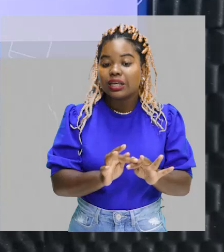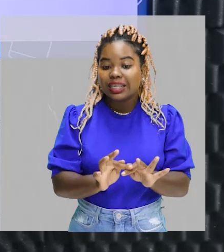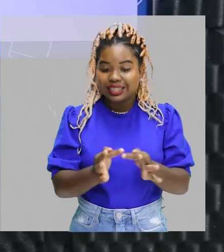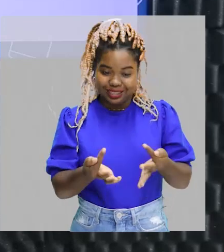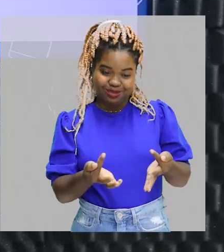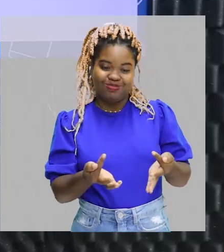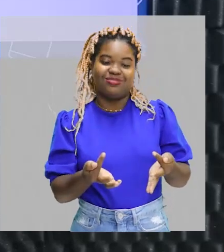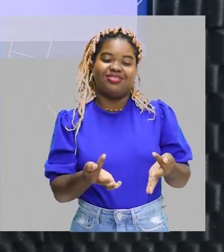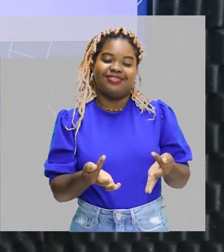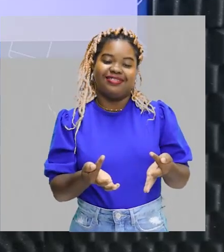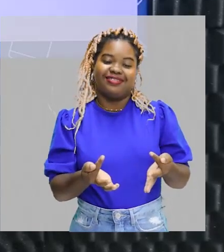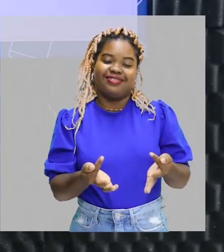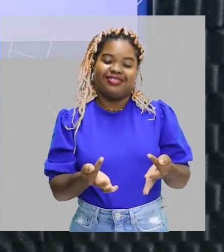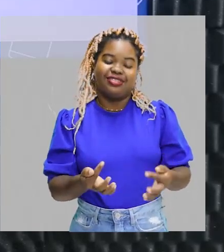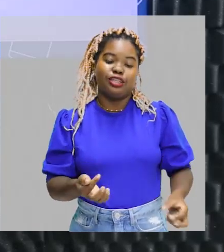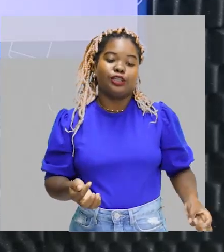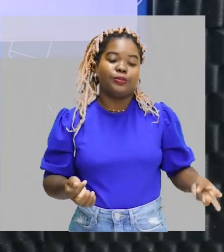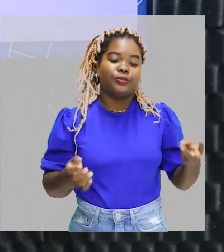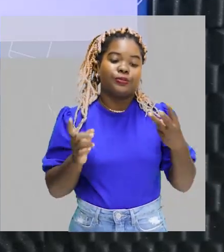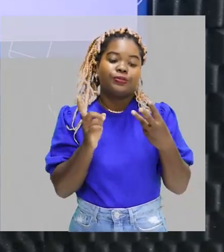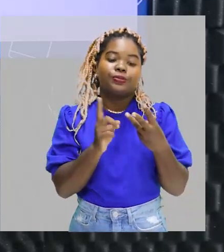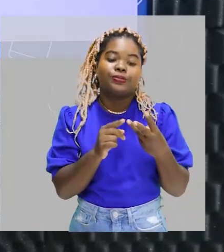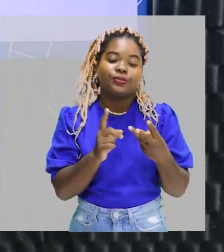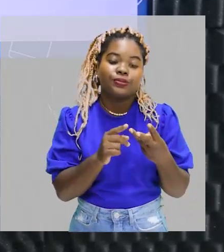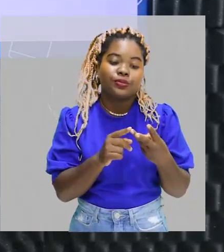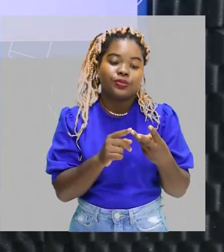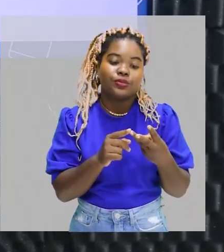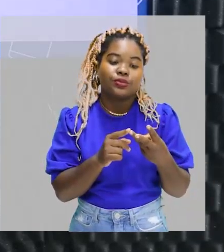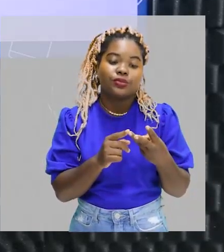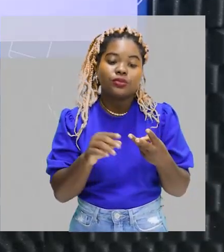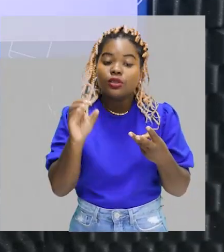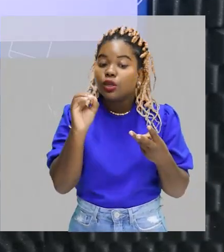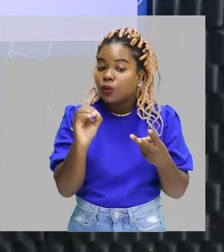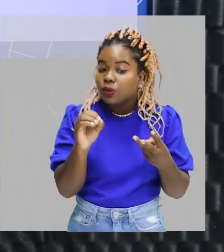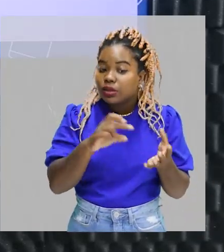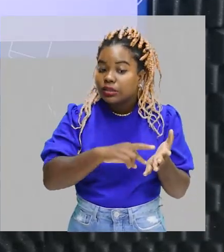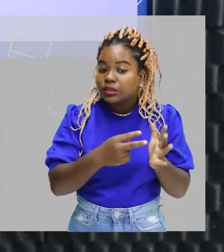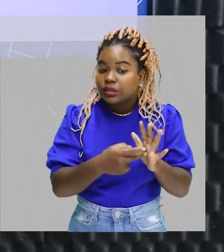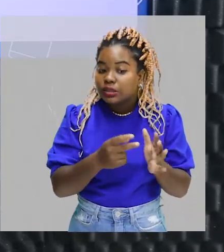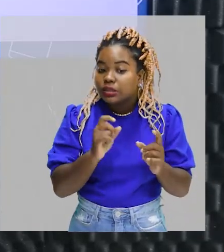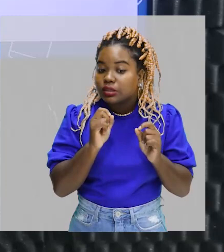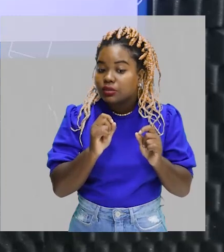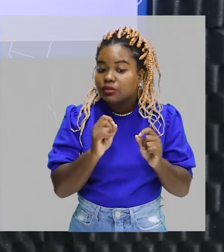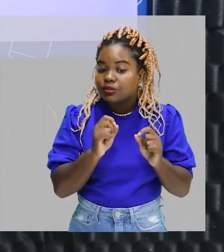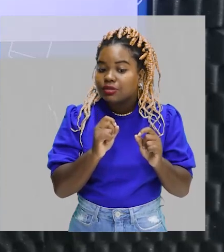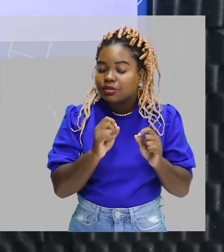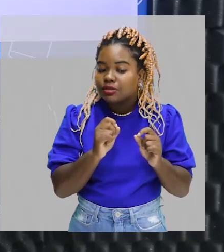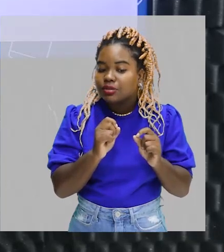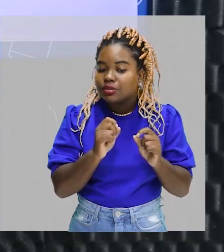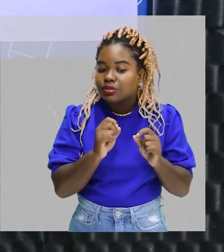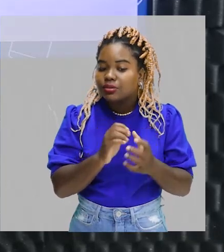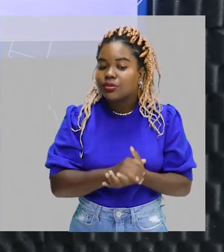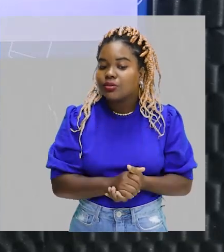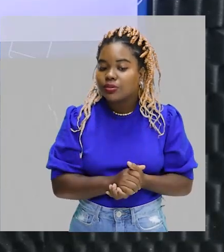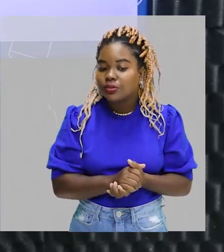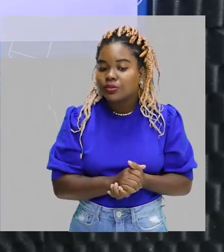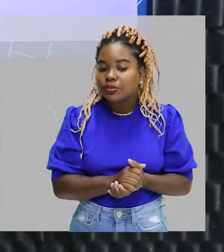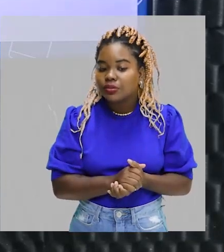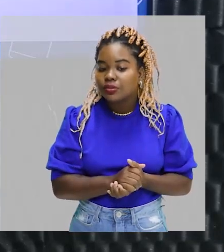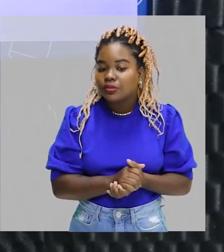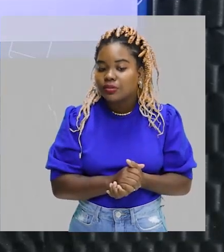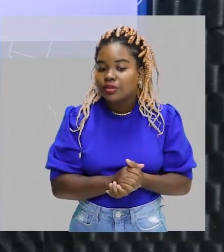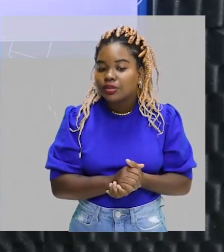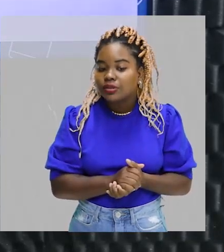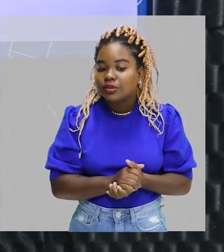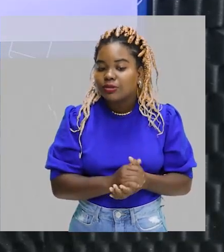entre os átomos de carbono. E o O quer dizer que ele pertence, o butano pertence à